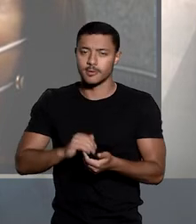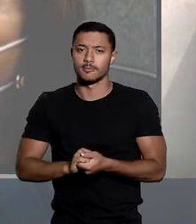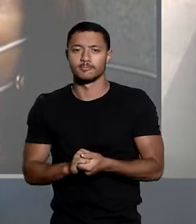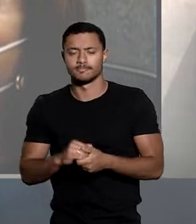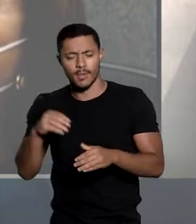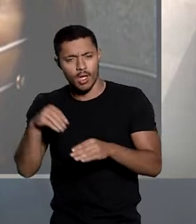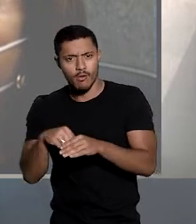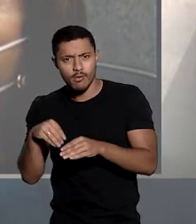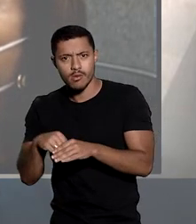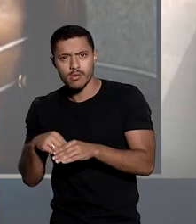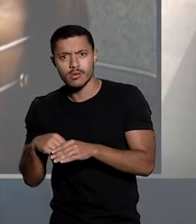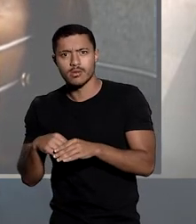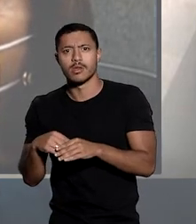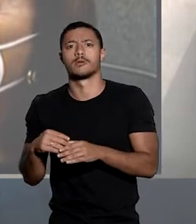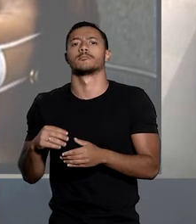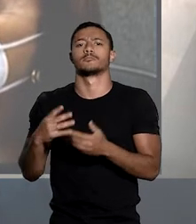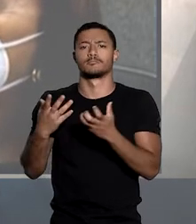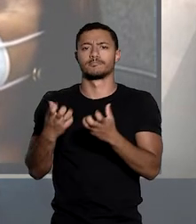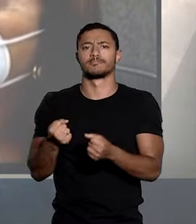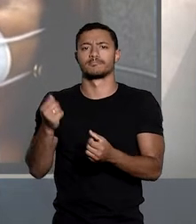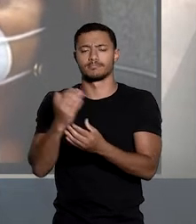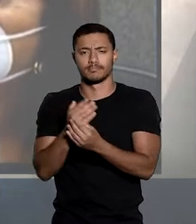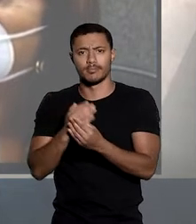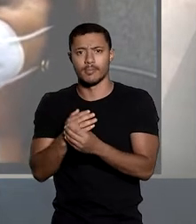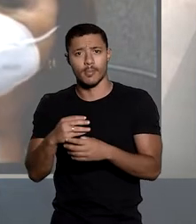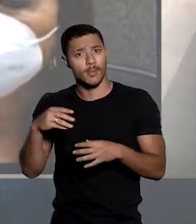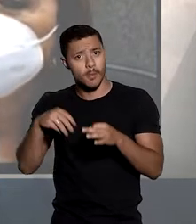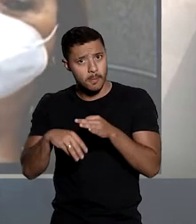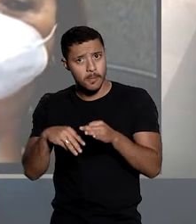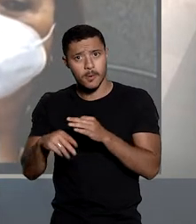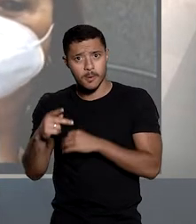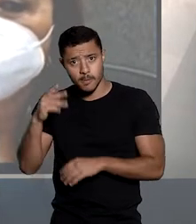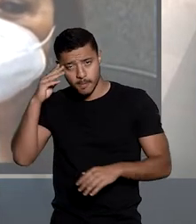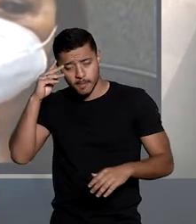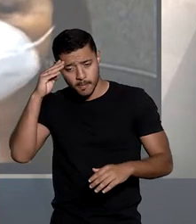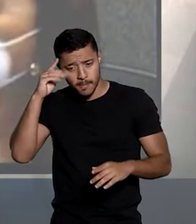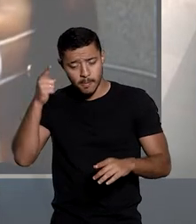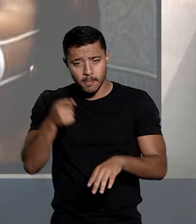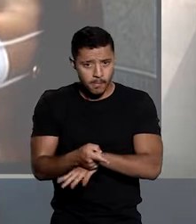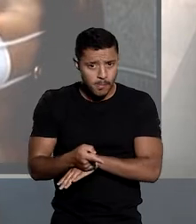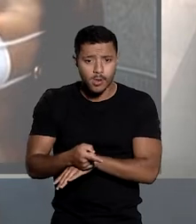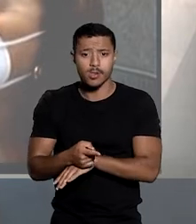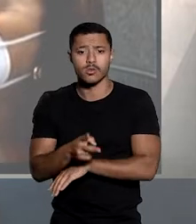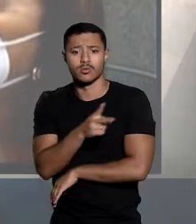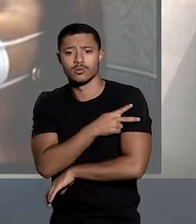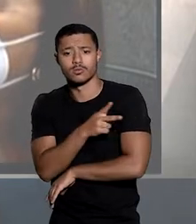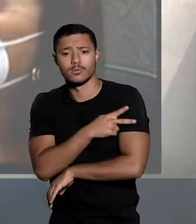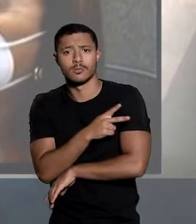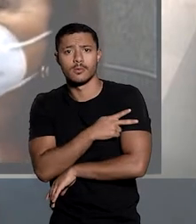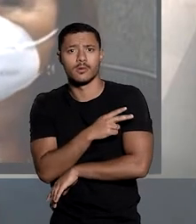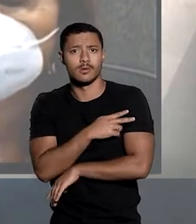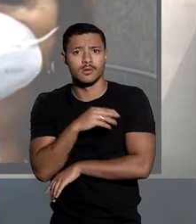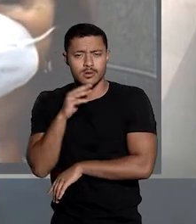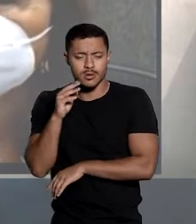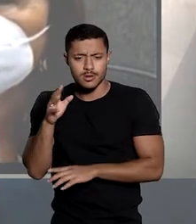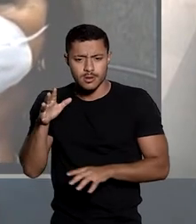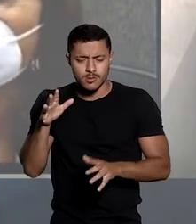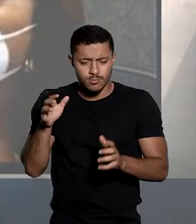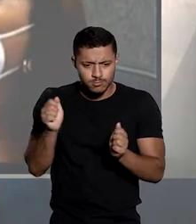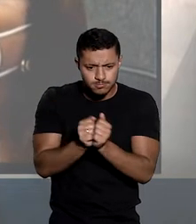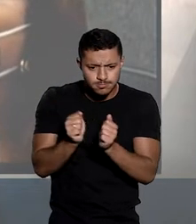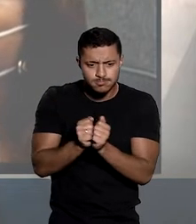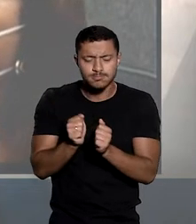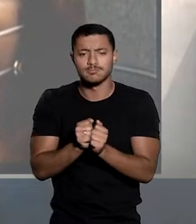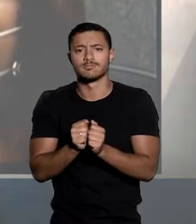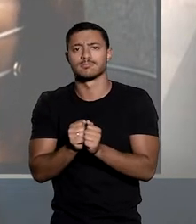Ao votar pelo provimento do recurso, Mauro Campbell Marques determinou que o sócio-gerente da microempresa seja incluído no